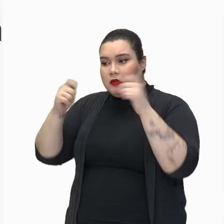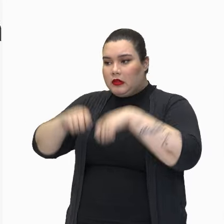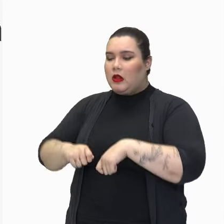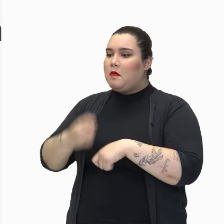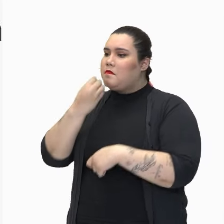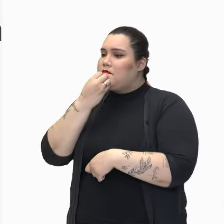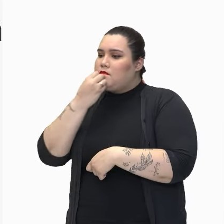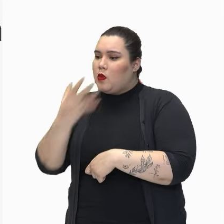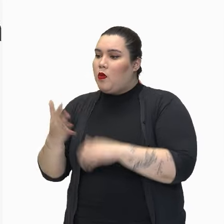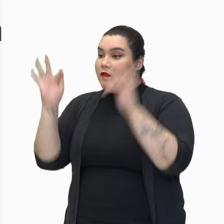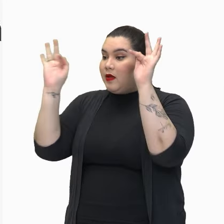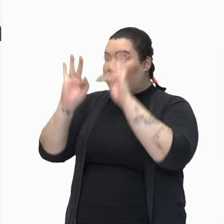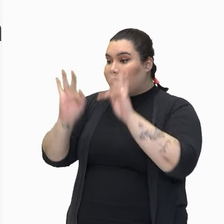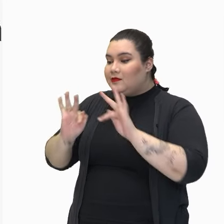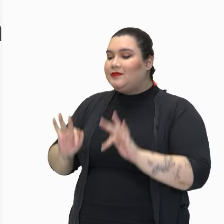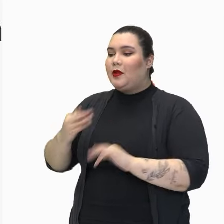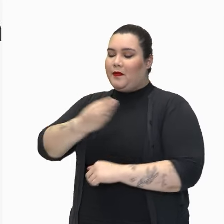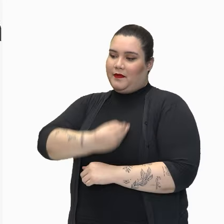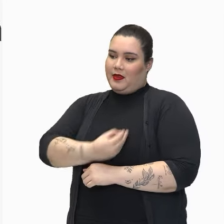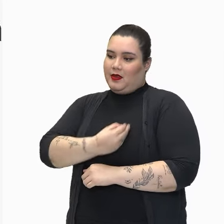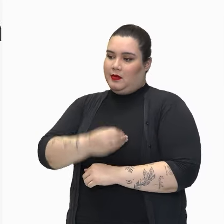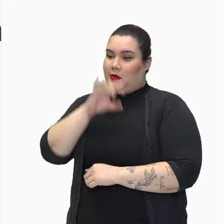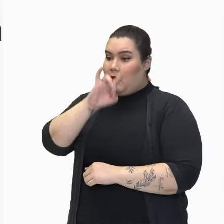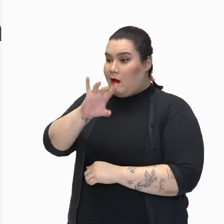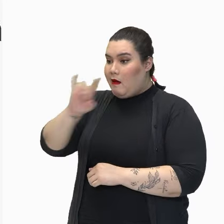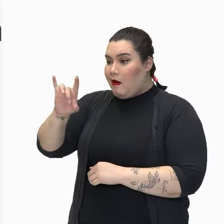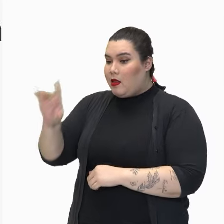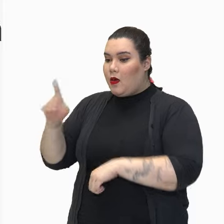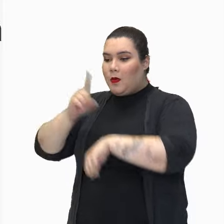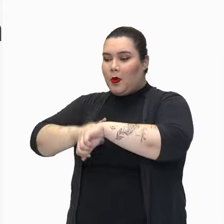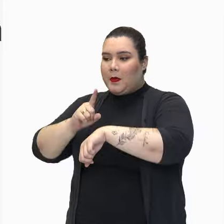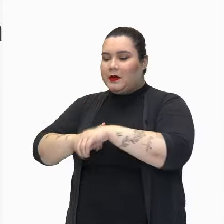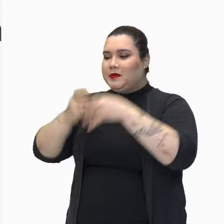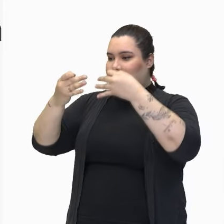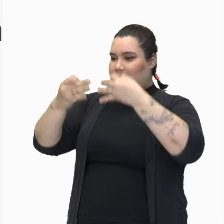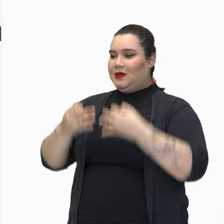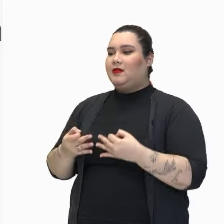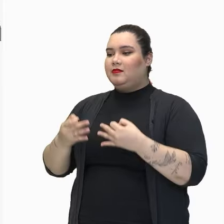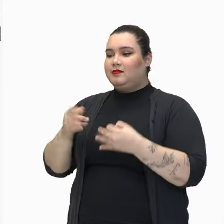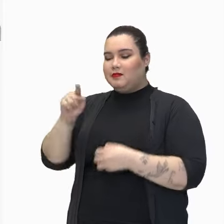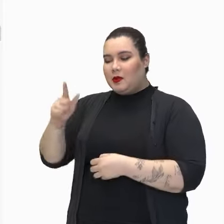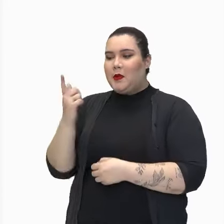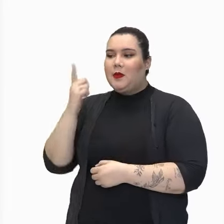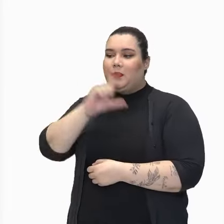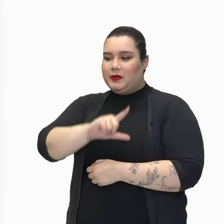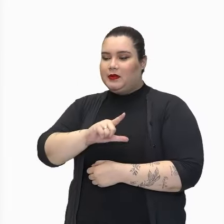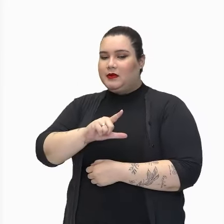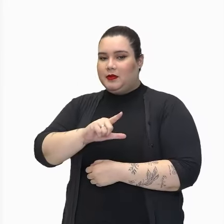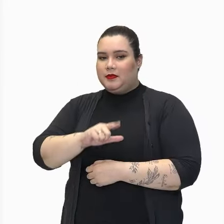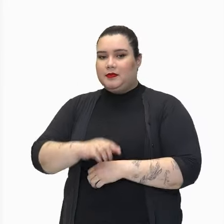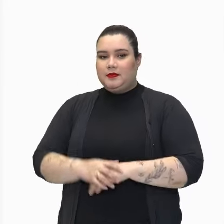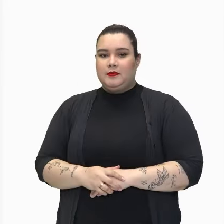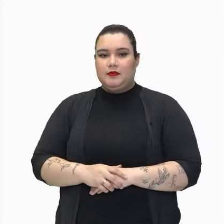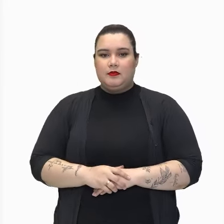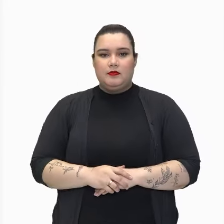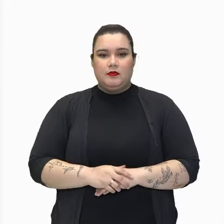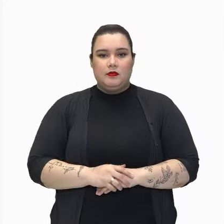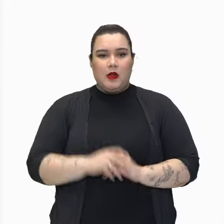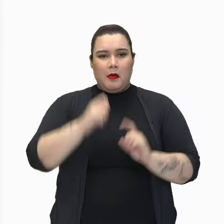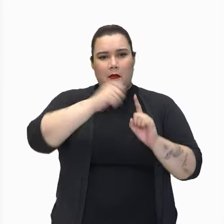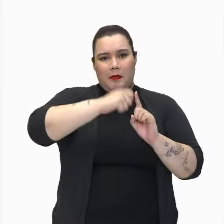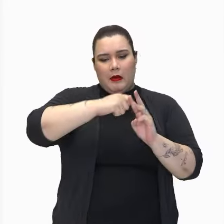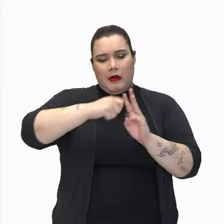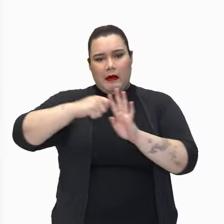pedaço bom de alegria. Cada um tem a sua hora e sua vez. Você há de ter a sua. Meses não são dias,